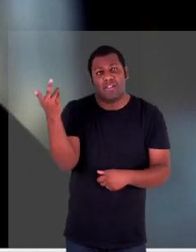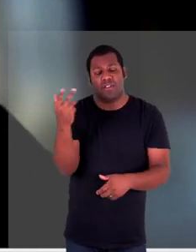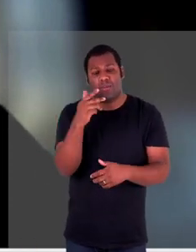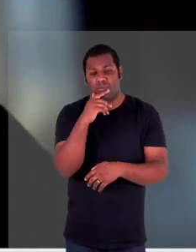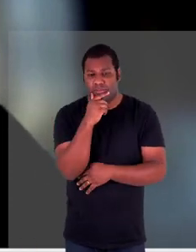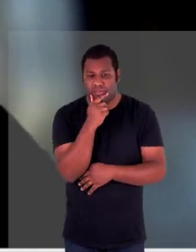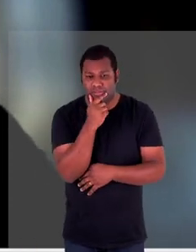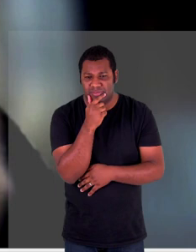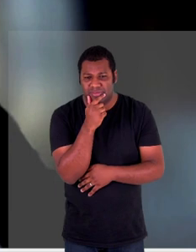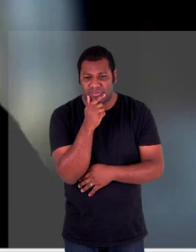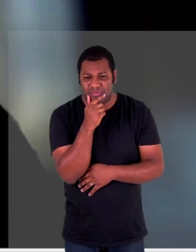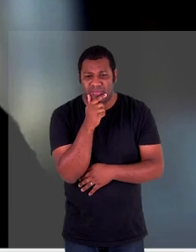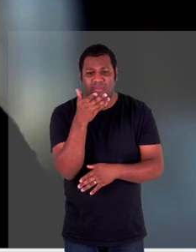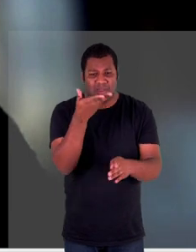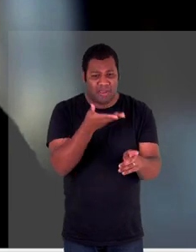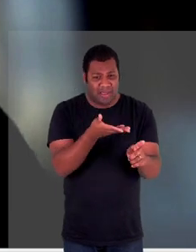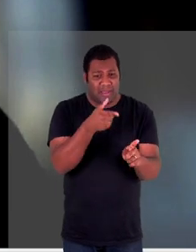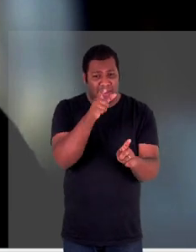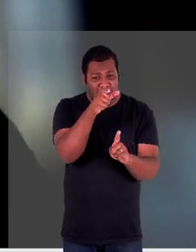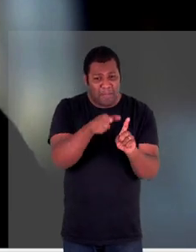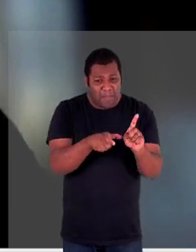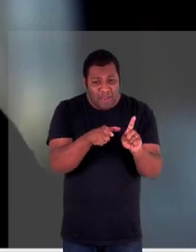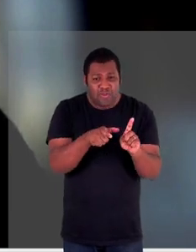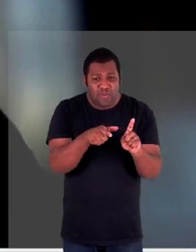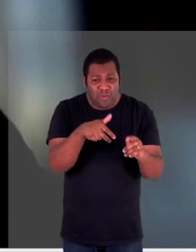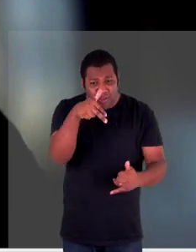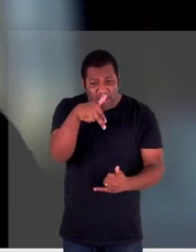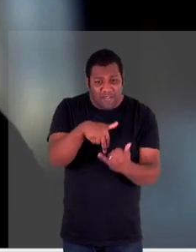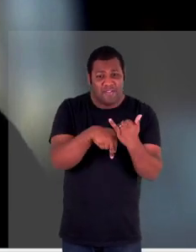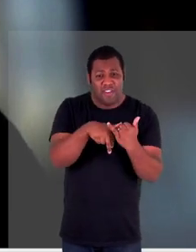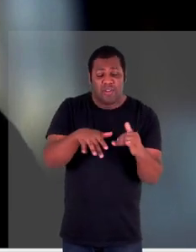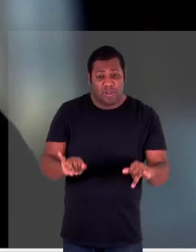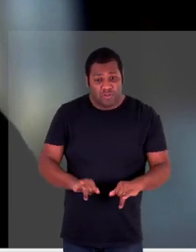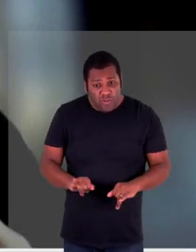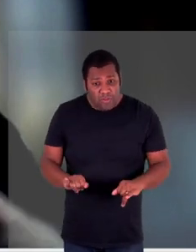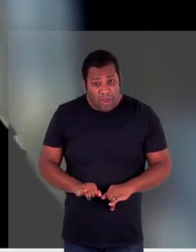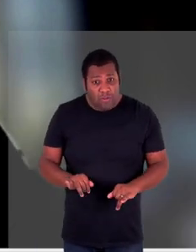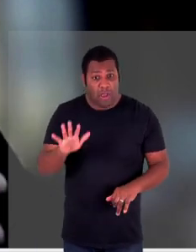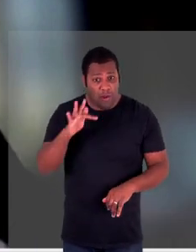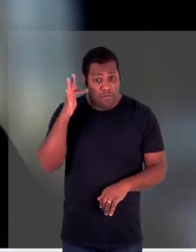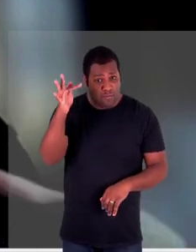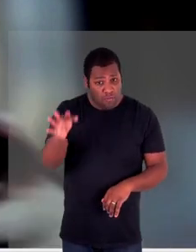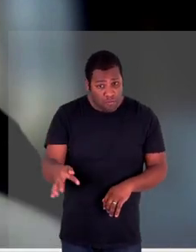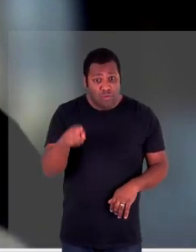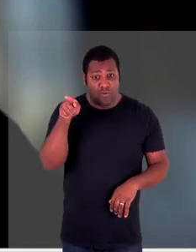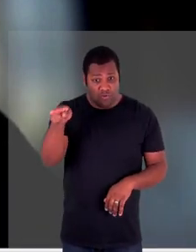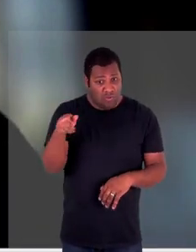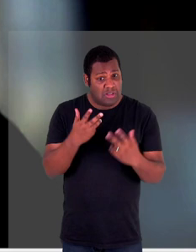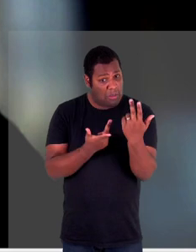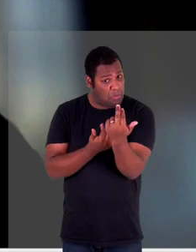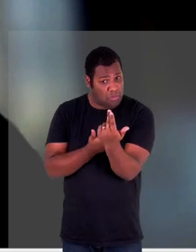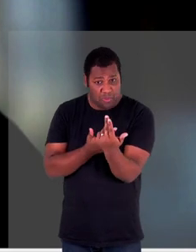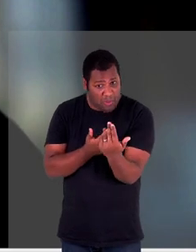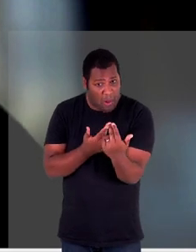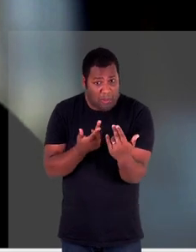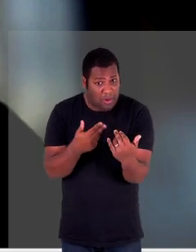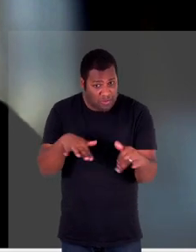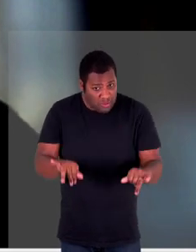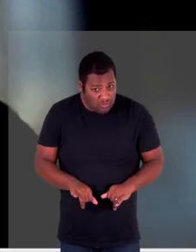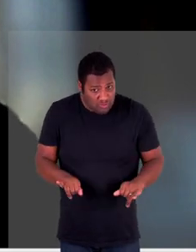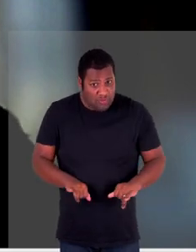o que aconteceu com essa pessoa pode acontecer com qualquer um de nós mesmo em outras circunstâncias